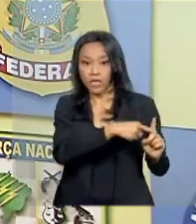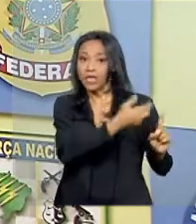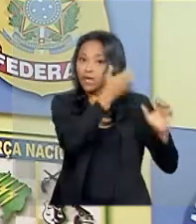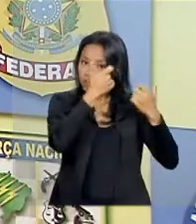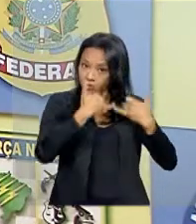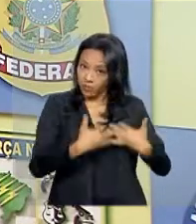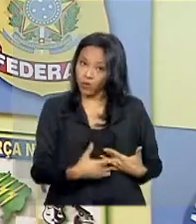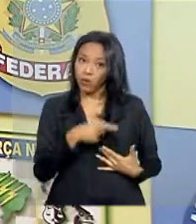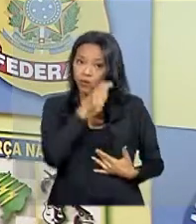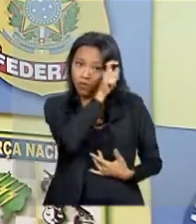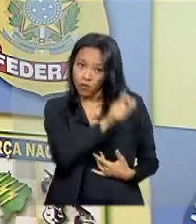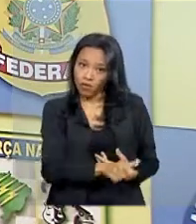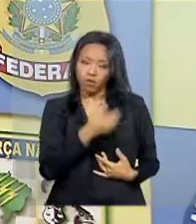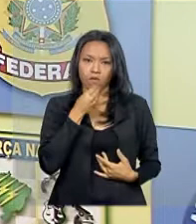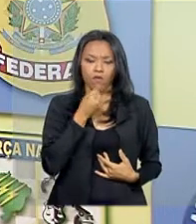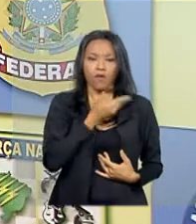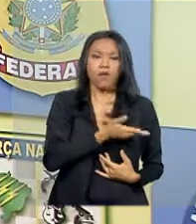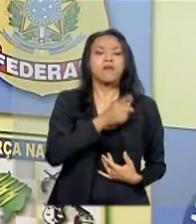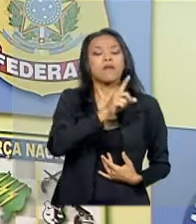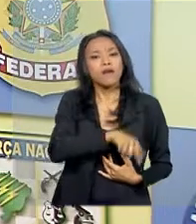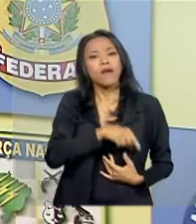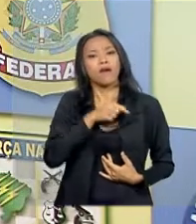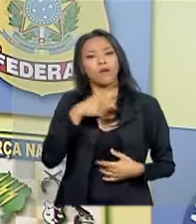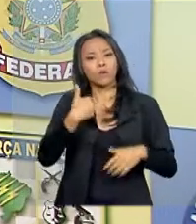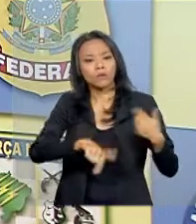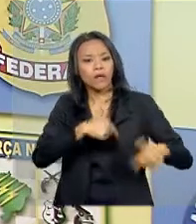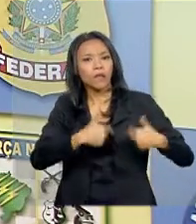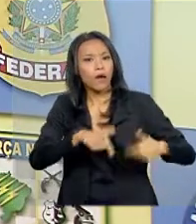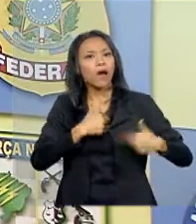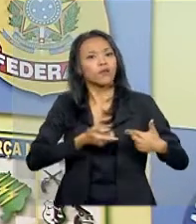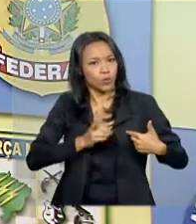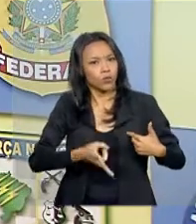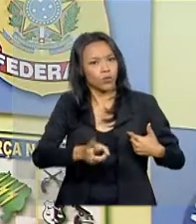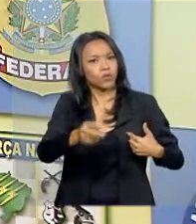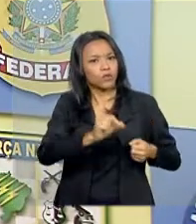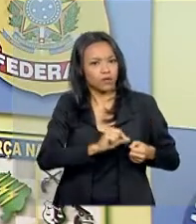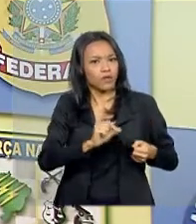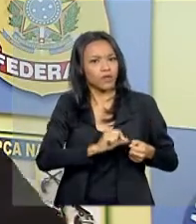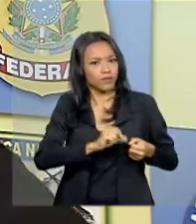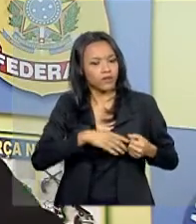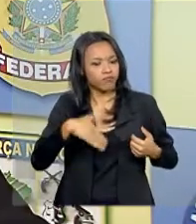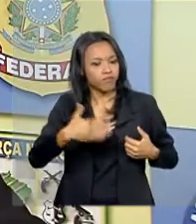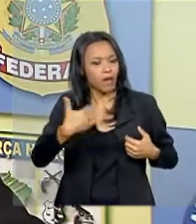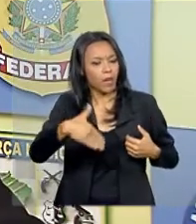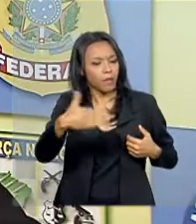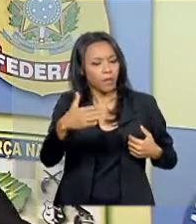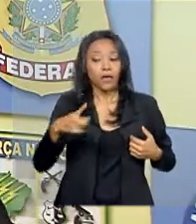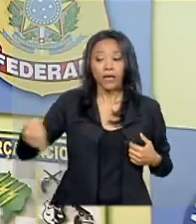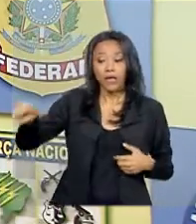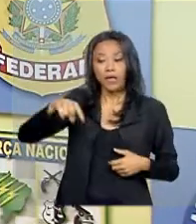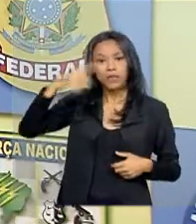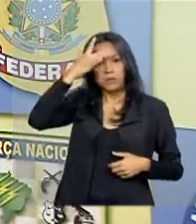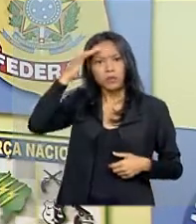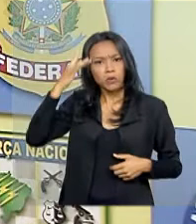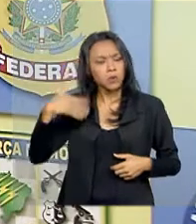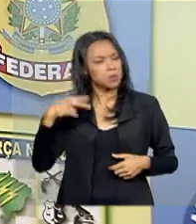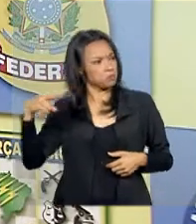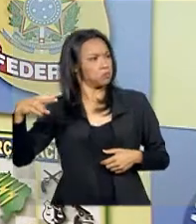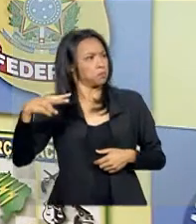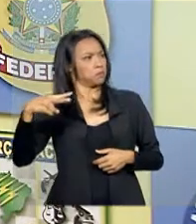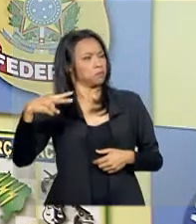me explicou que as ações foram realizadas, que estão sendo realizadas, e que a população tem tido uma boa